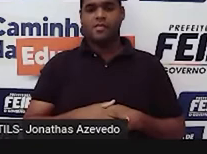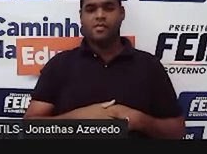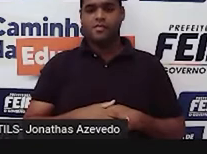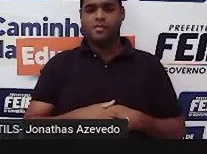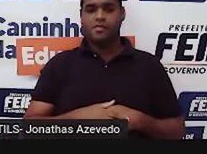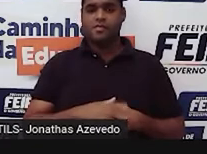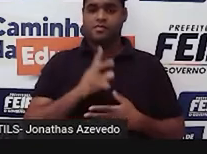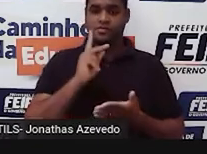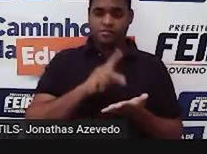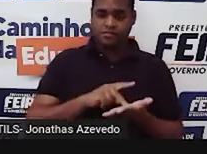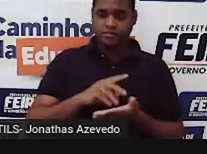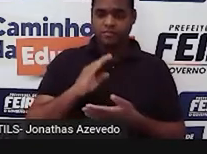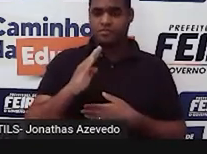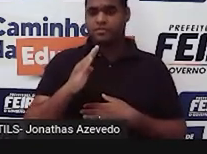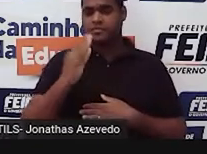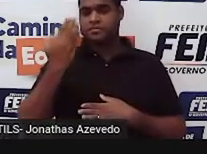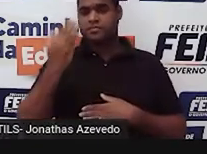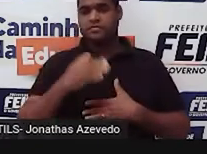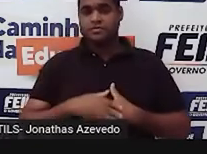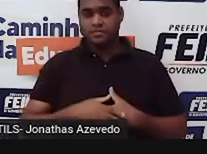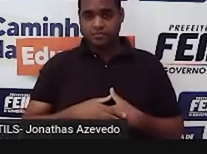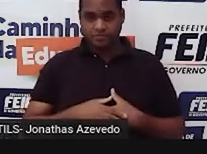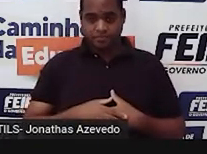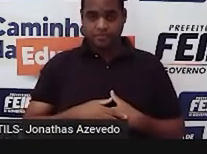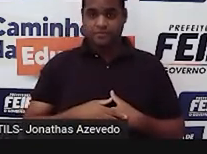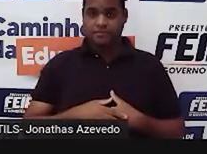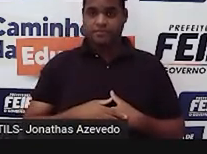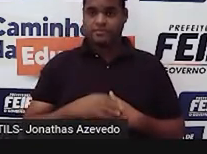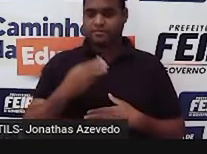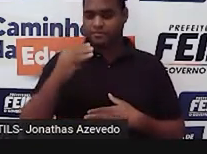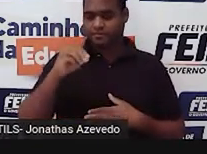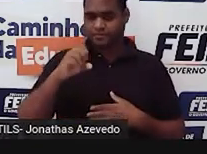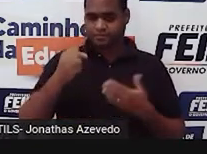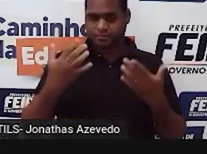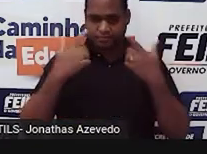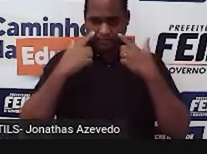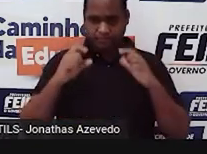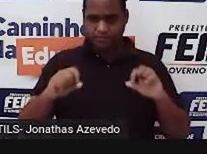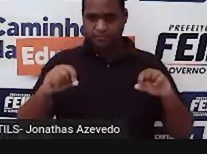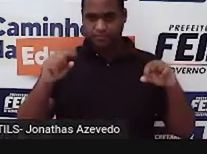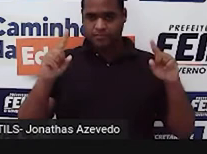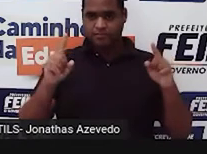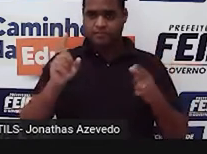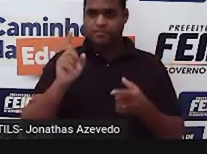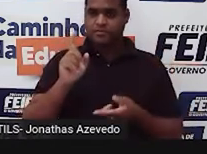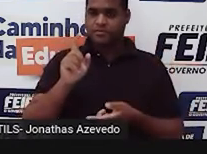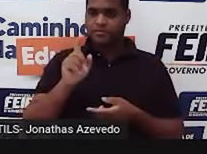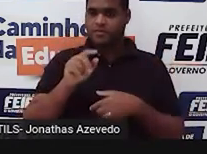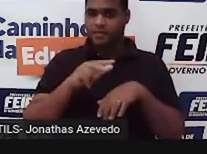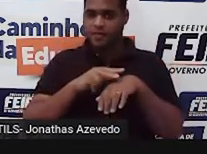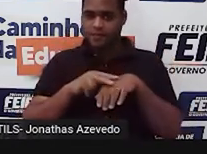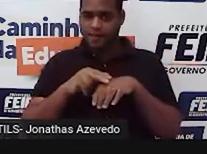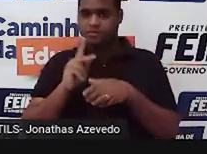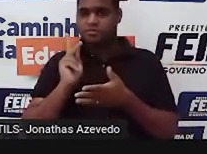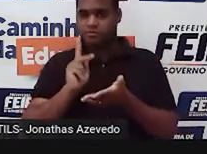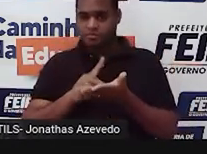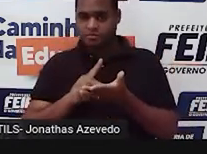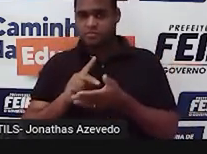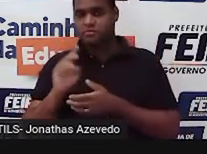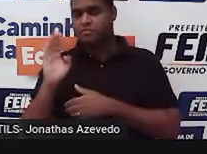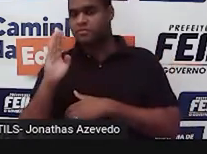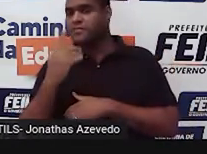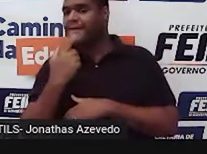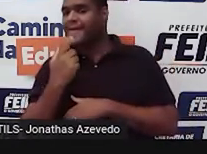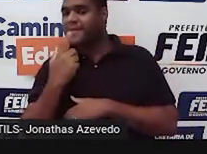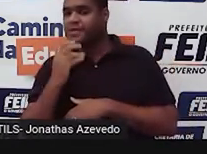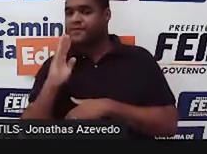Isso é verdadeiro ou isso é falso? 30 segundos na tela, tá? Botão verde, true, verdadeiro. Botão